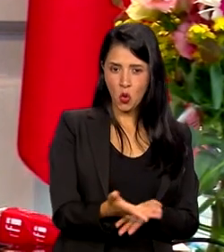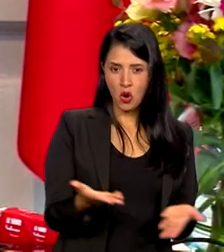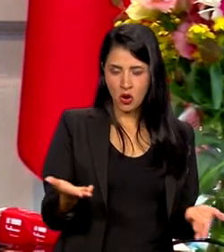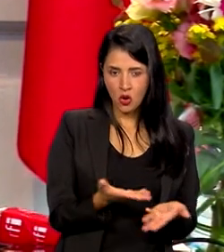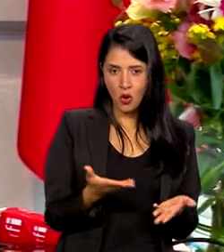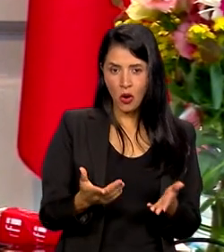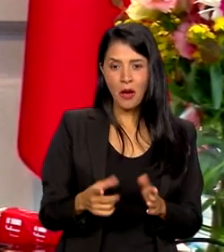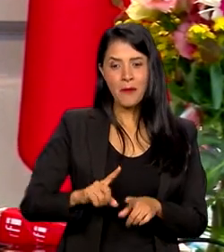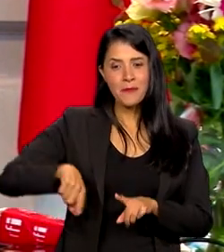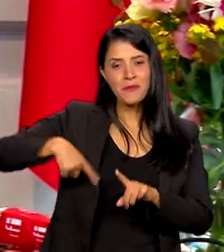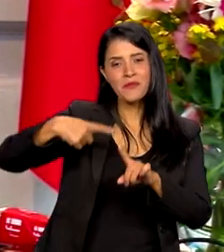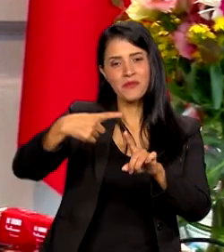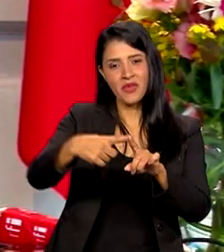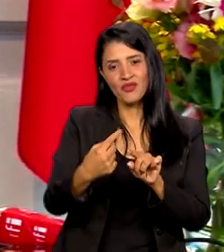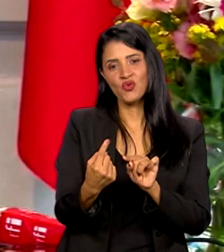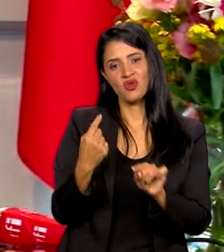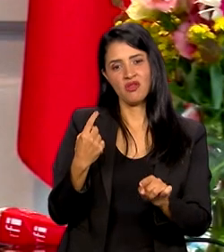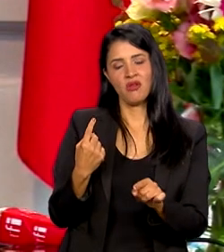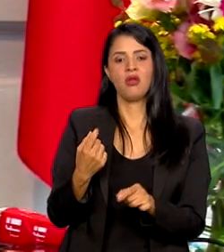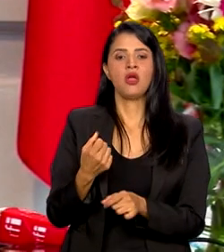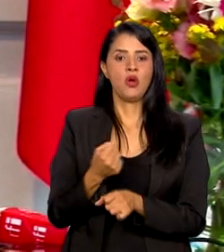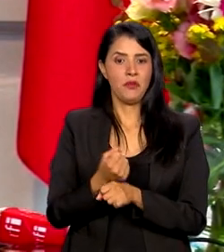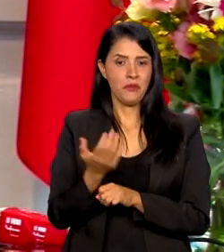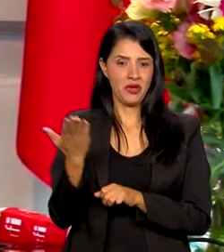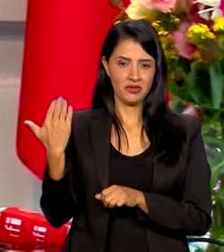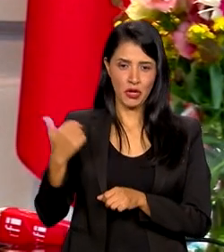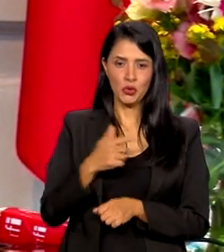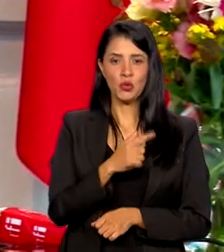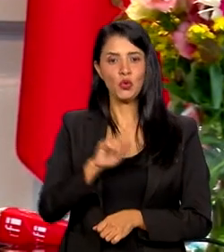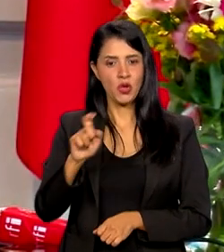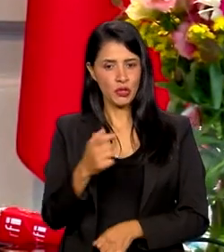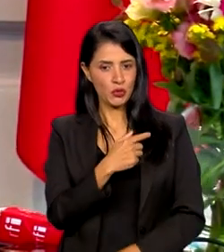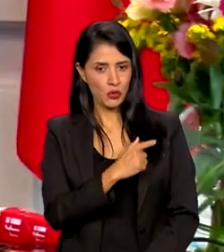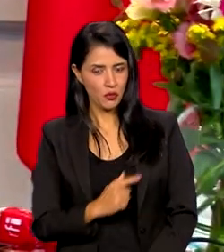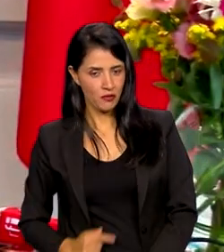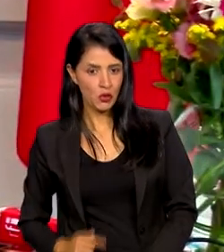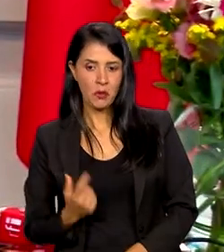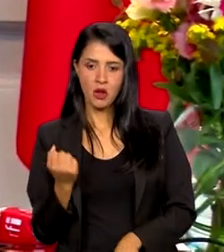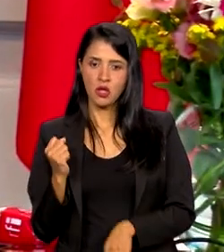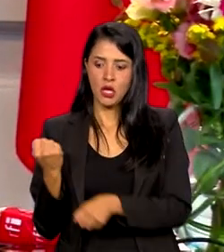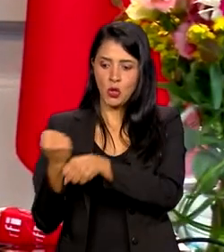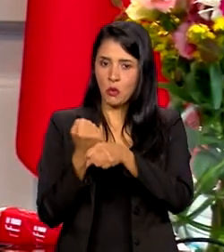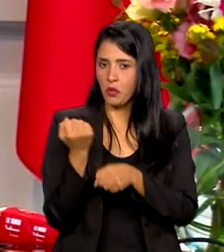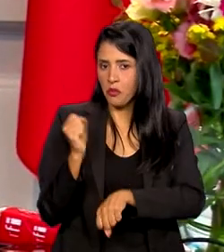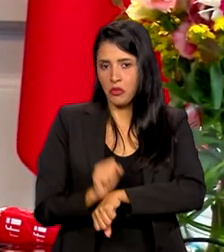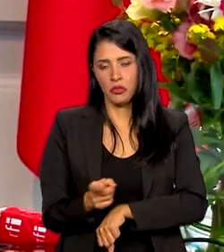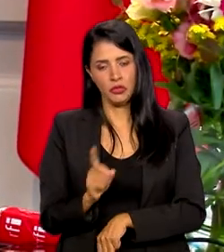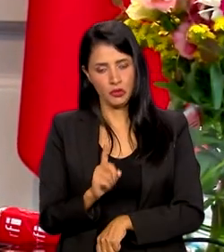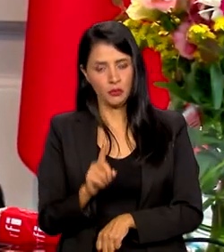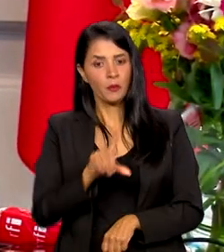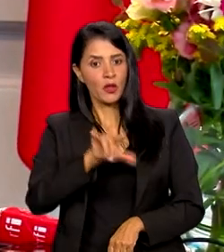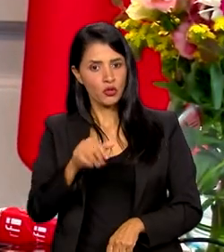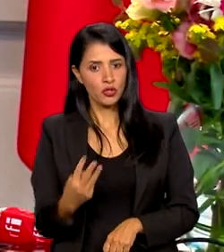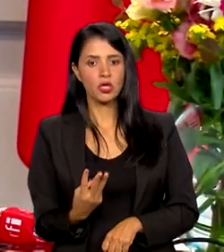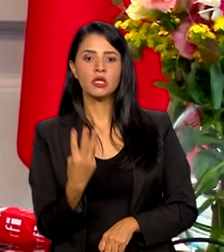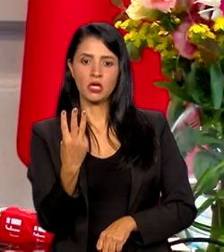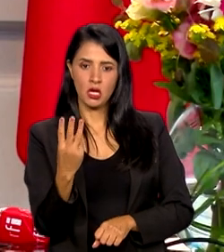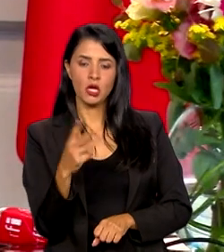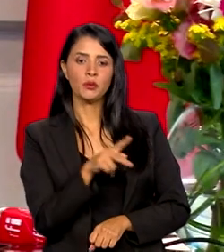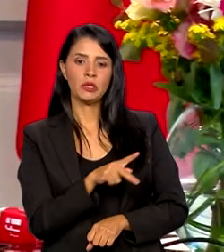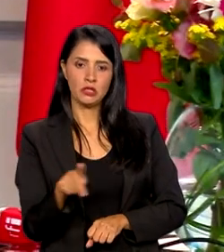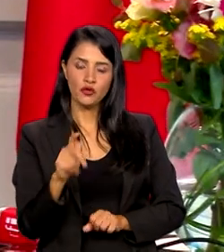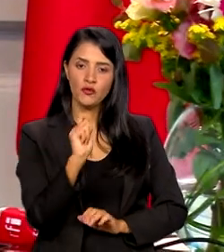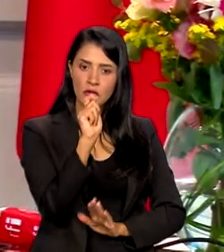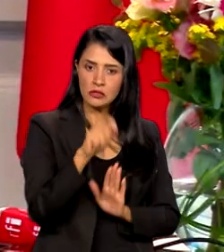governo passado nas obras para que elas não paralisem mais. E dia 3, agora, ele vai assinar uma medida provisória que vai